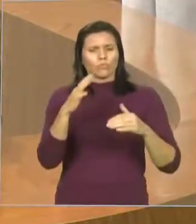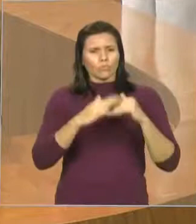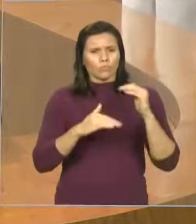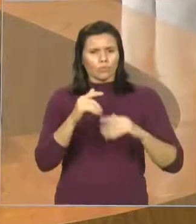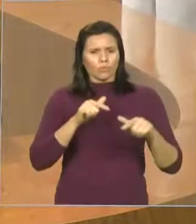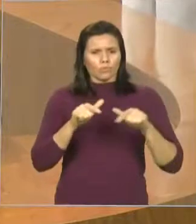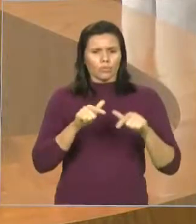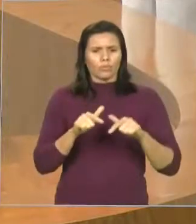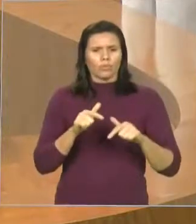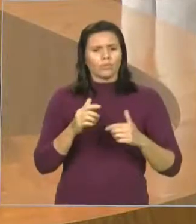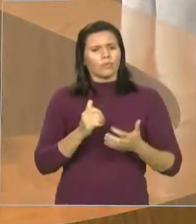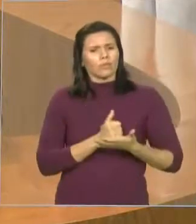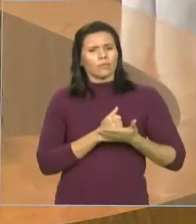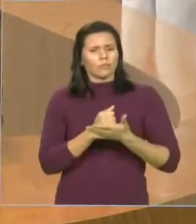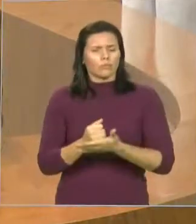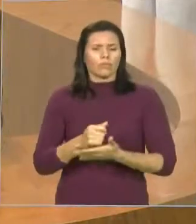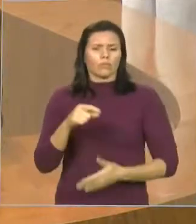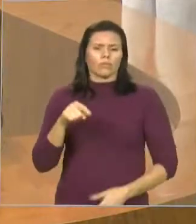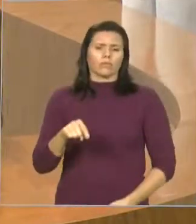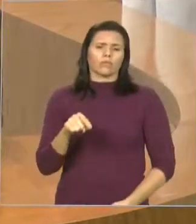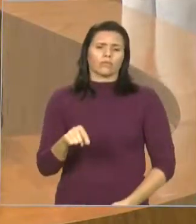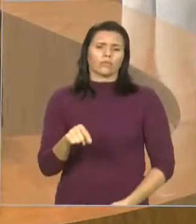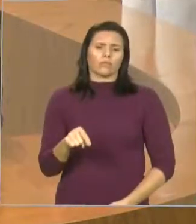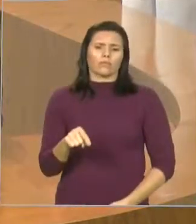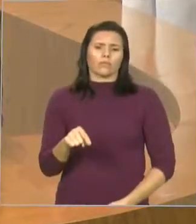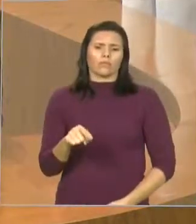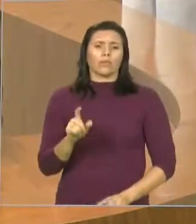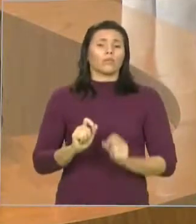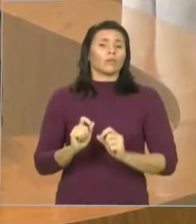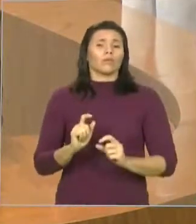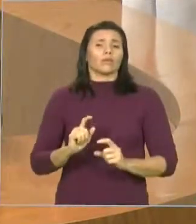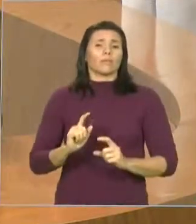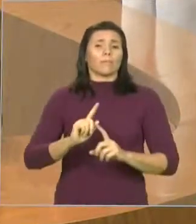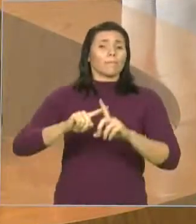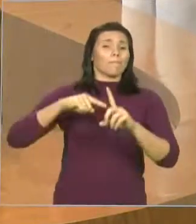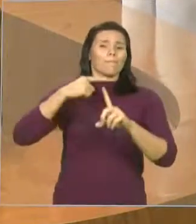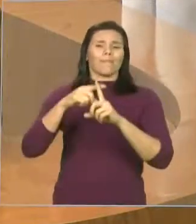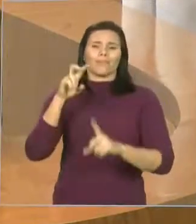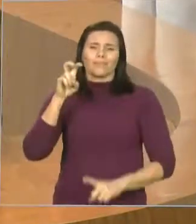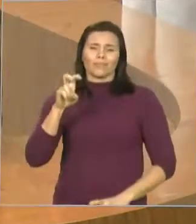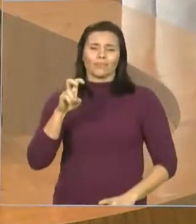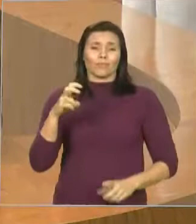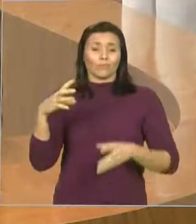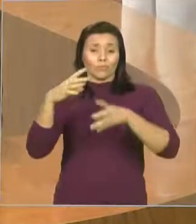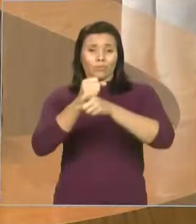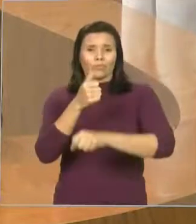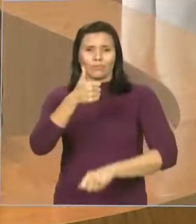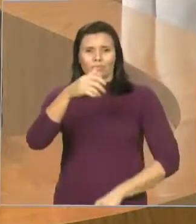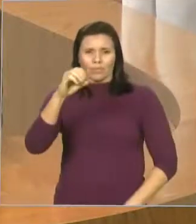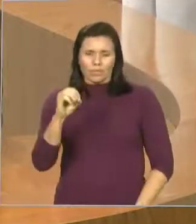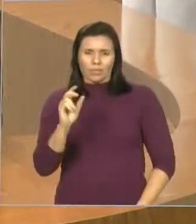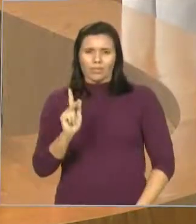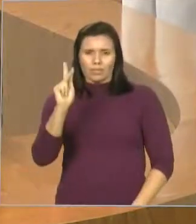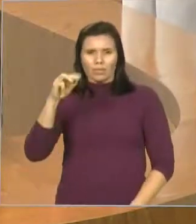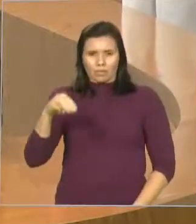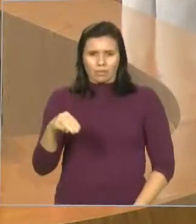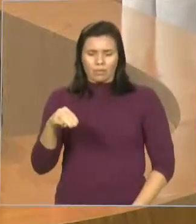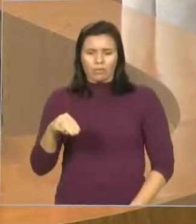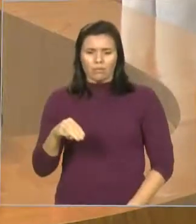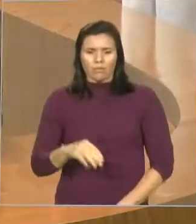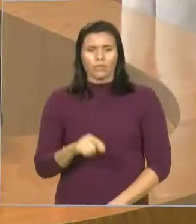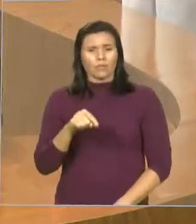município de Monção com 10 quilômetros de asfalto para um município de mais de 30 mil